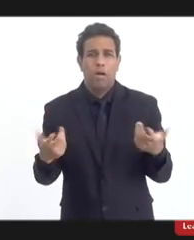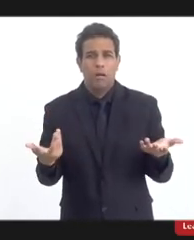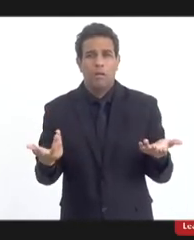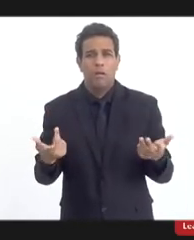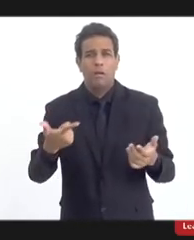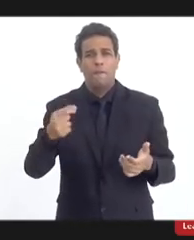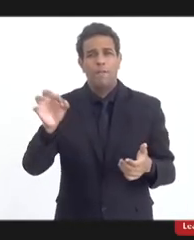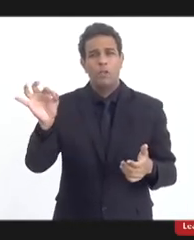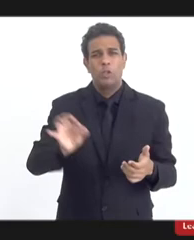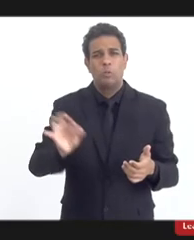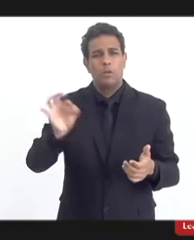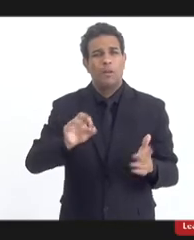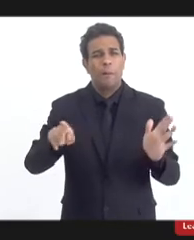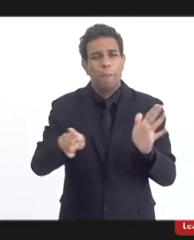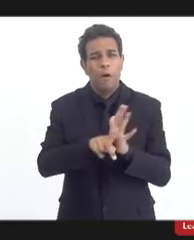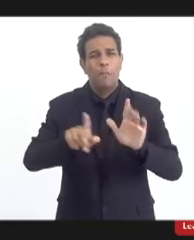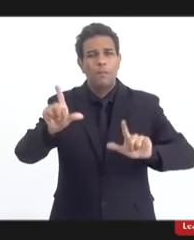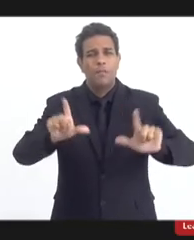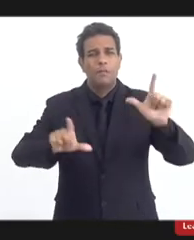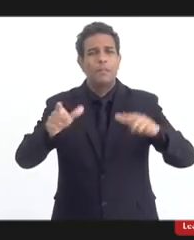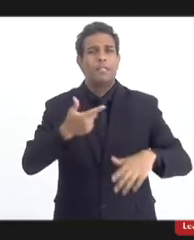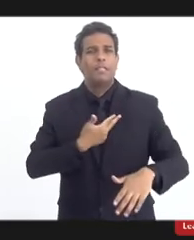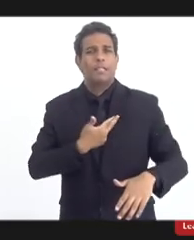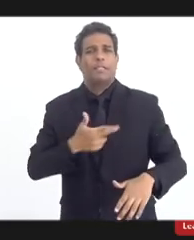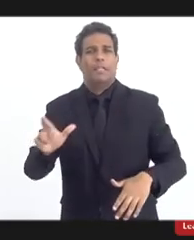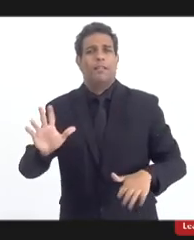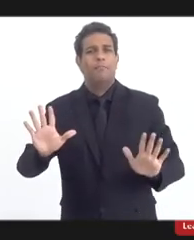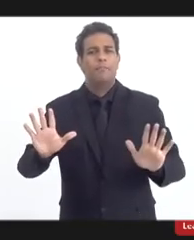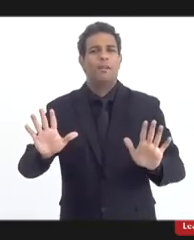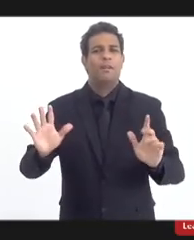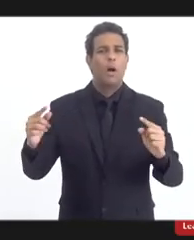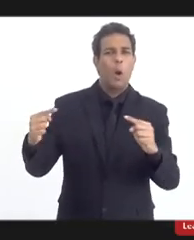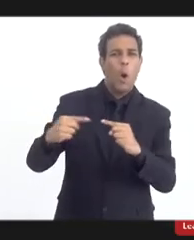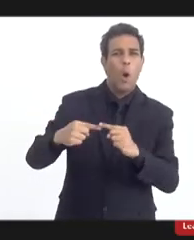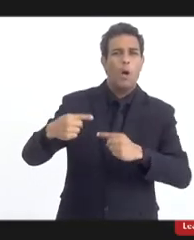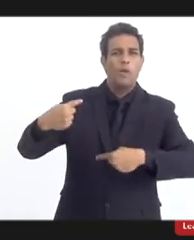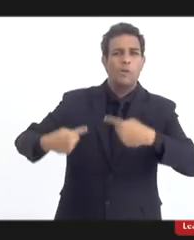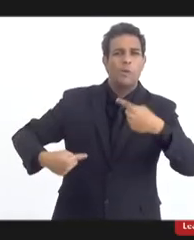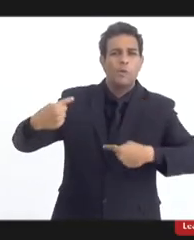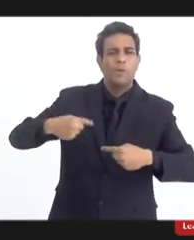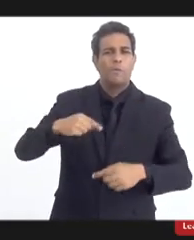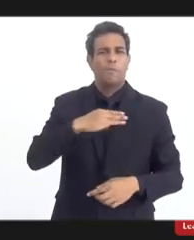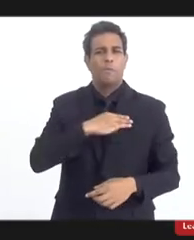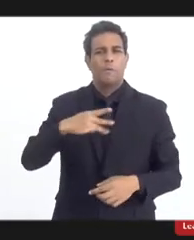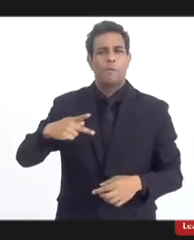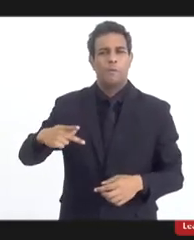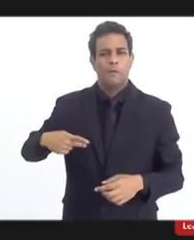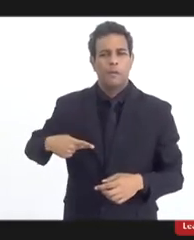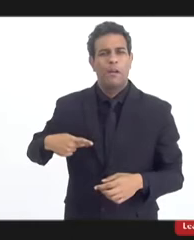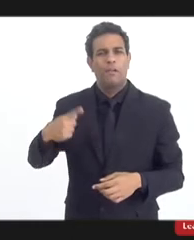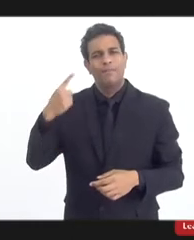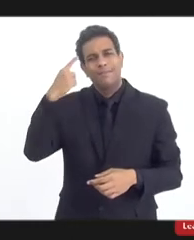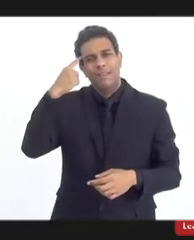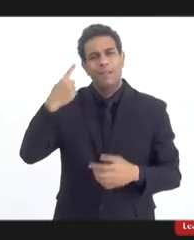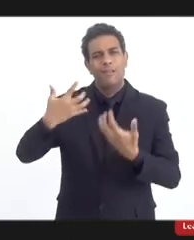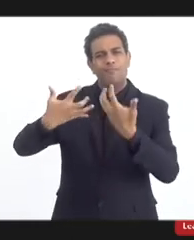mesmo se questionando com o Ministério Público Federal, já tentou fazer algumas vezes,